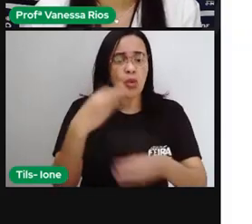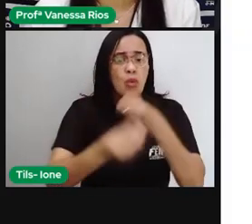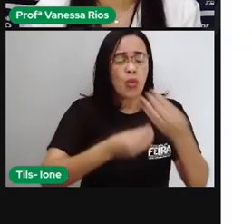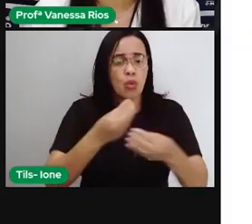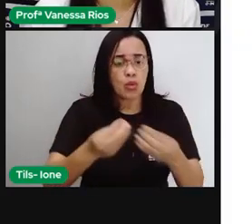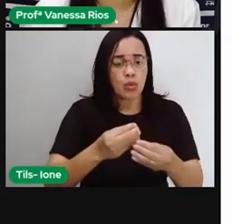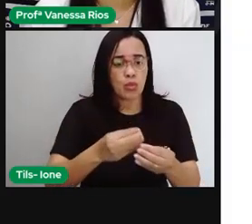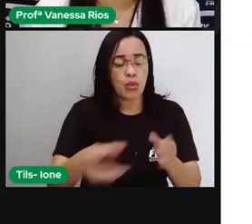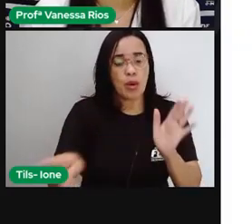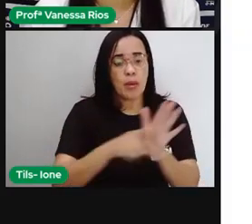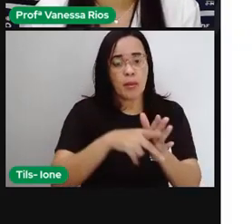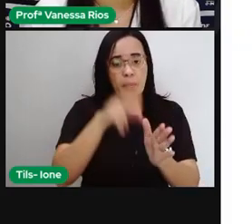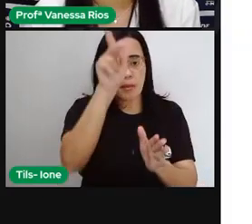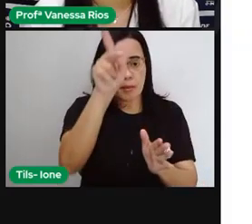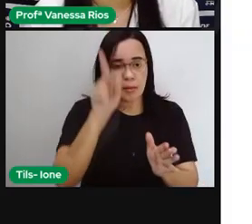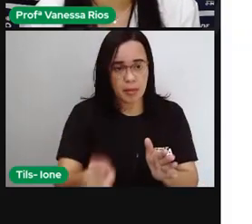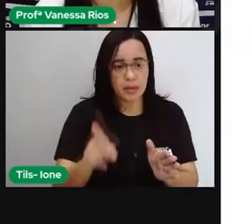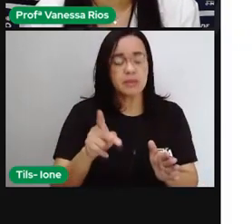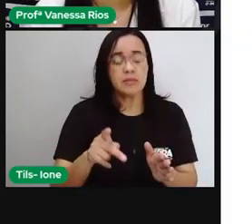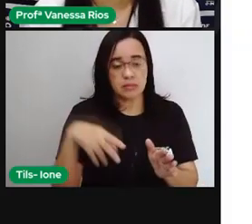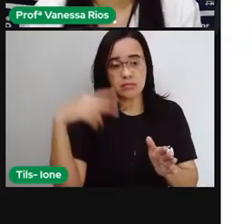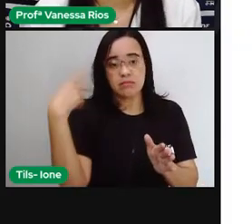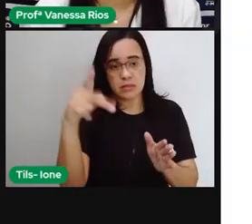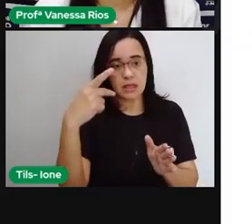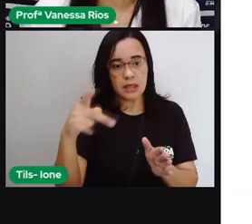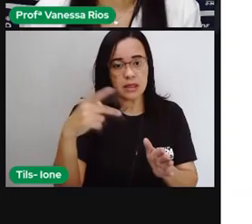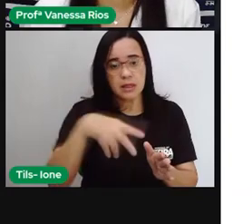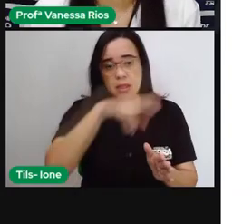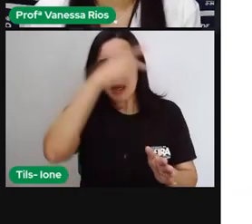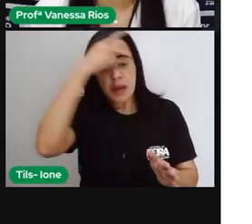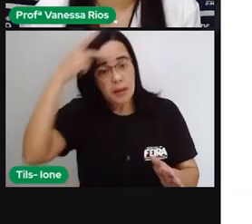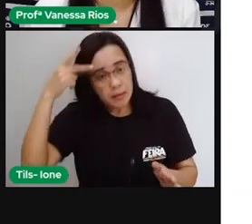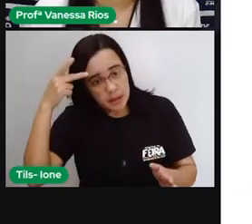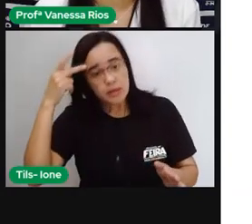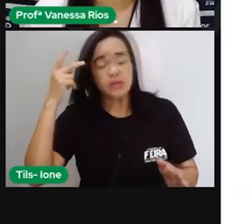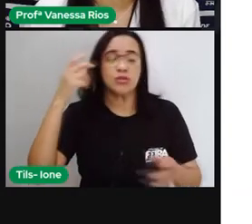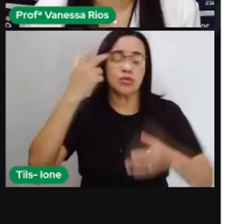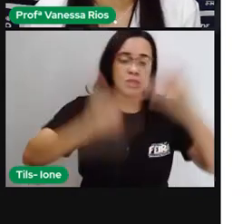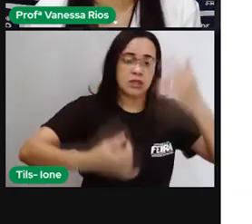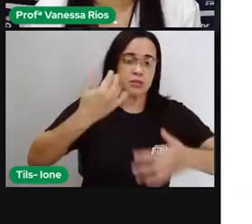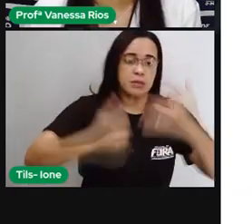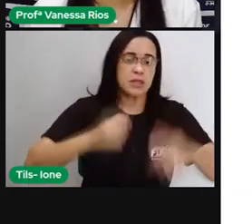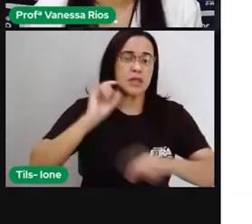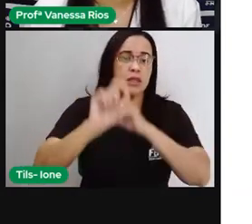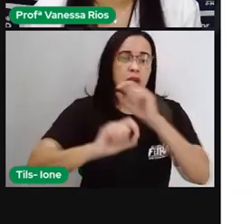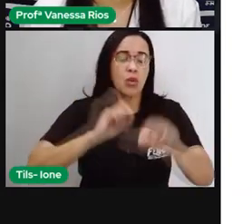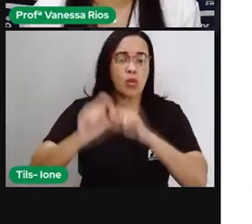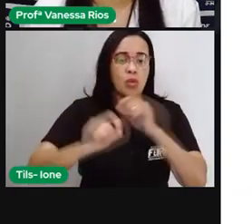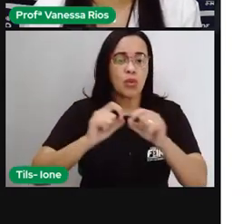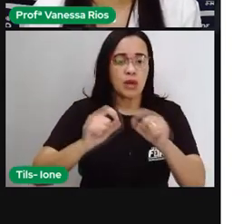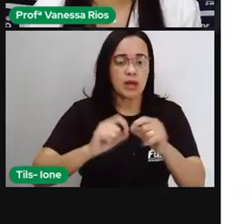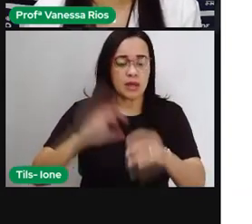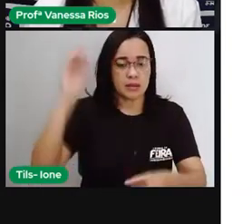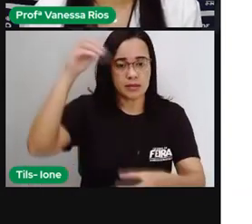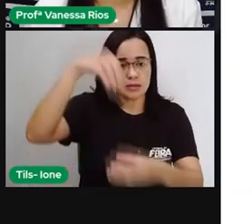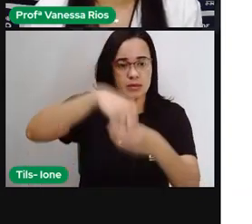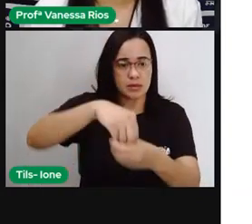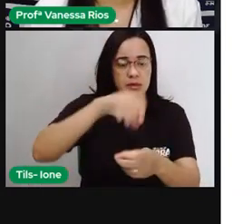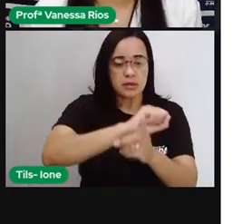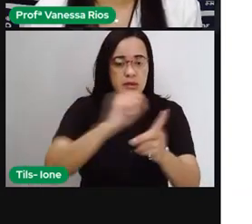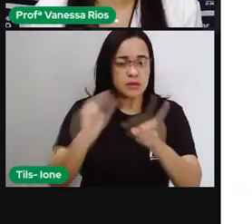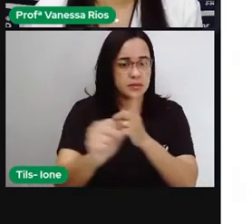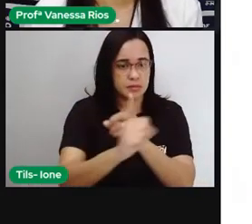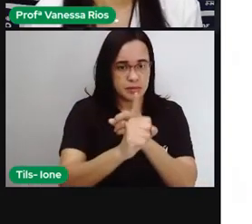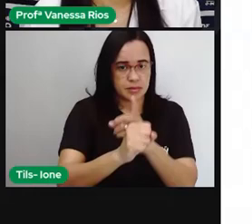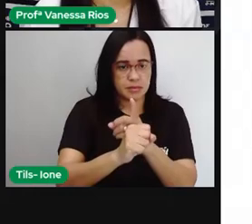pessoais do personagem biografado e também o contexto social no qual se insere. Não é um texto